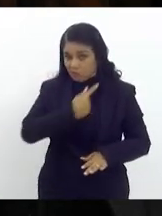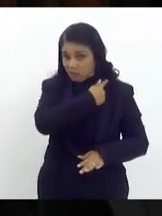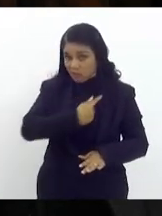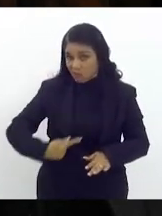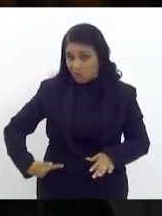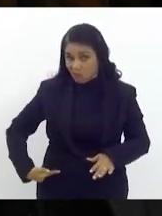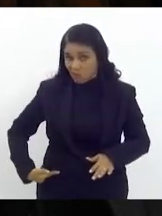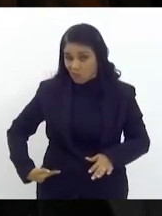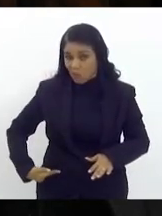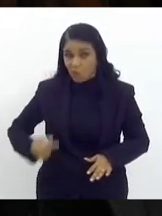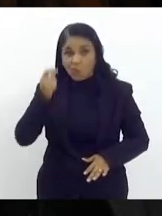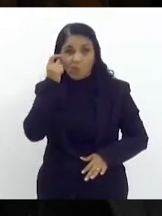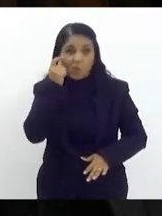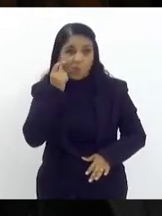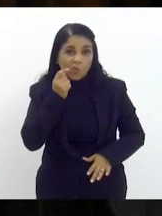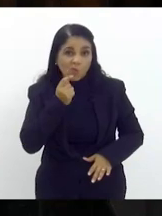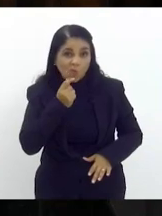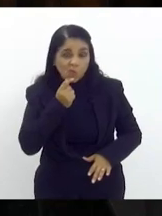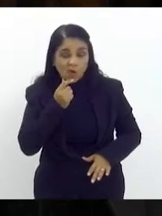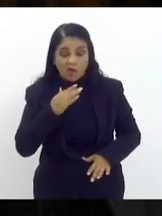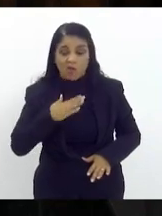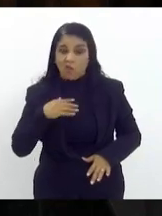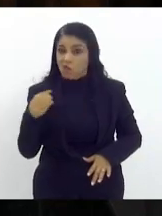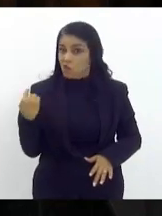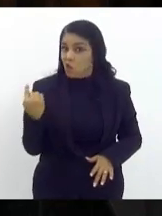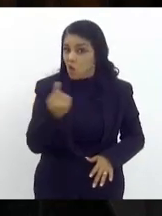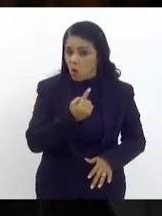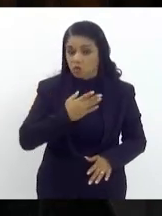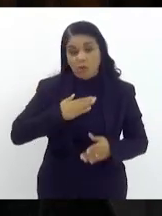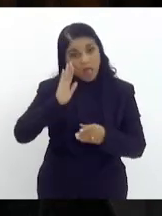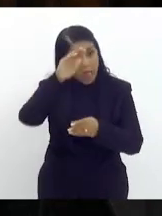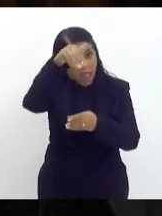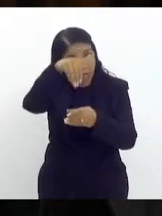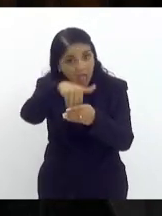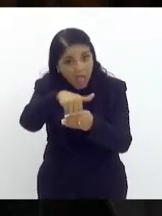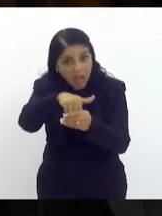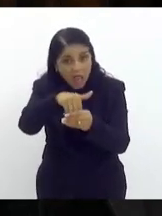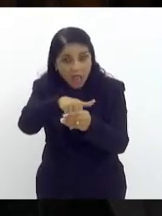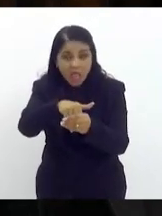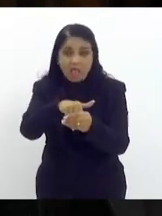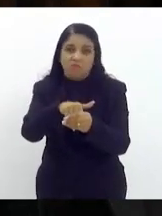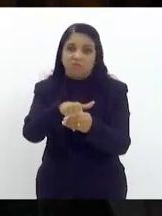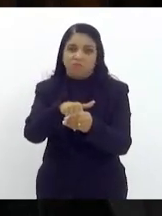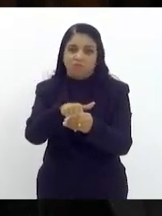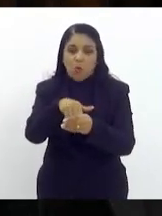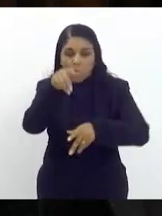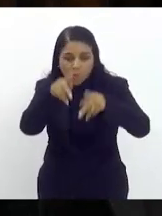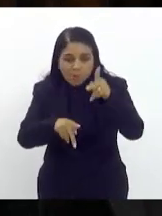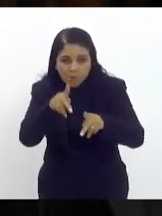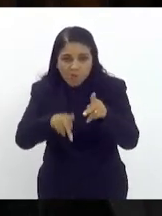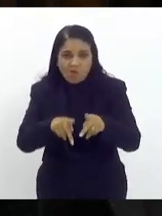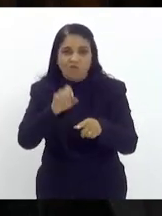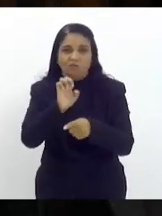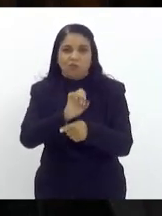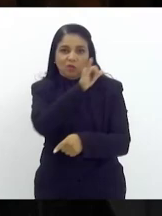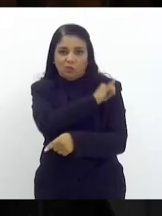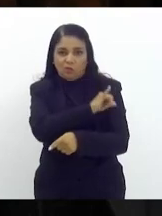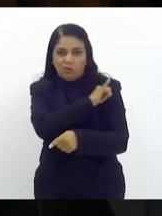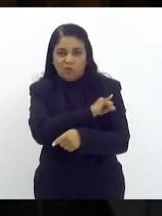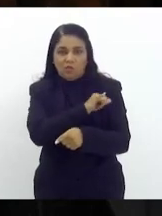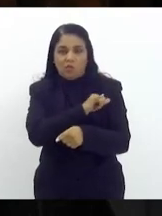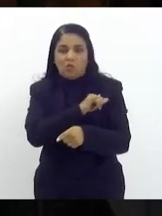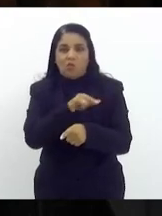nosso porque é o governador eleito do estado do Rio de Janeiro demandar a bancada